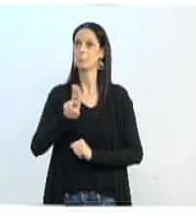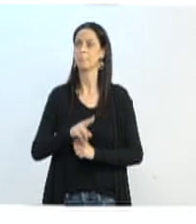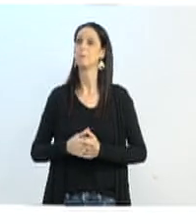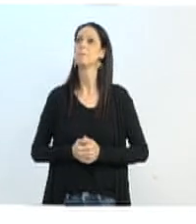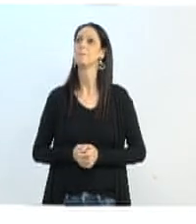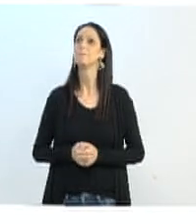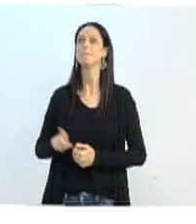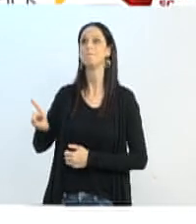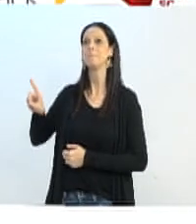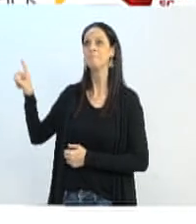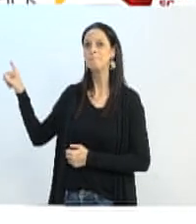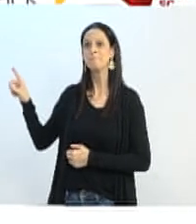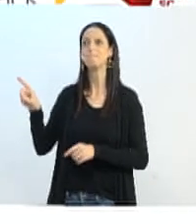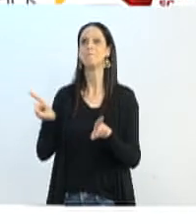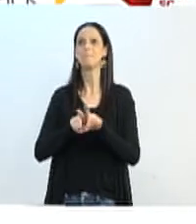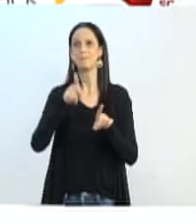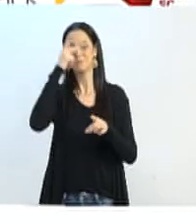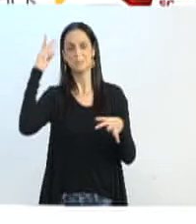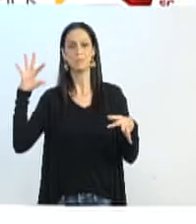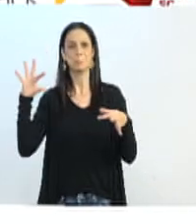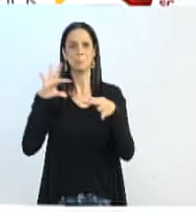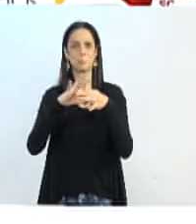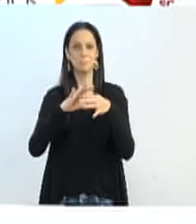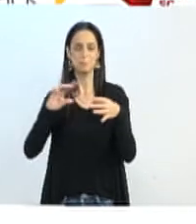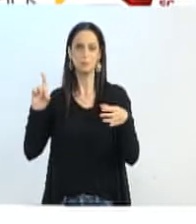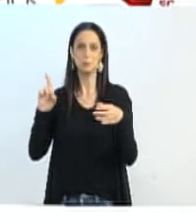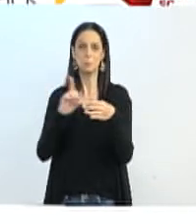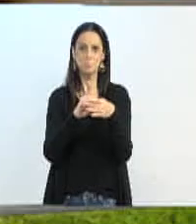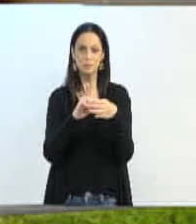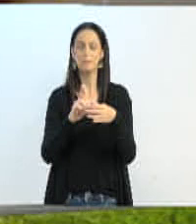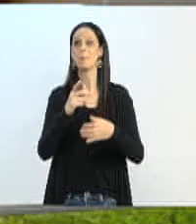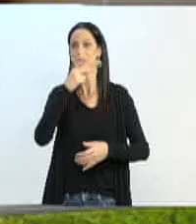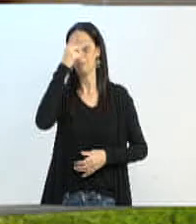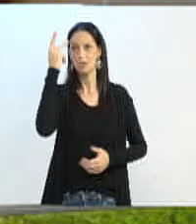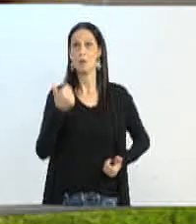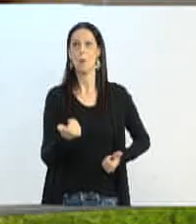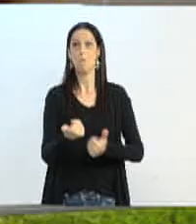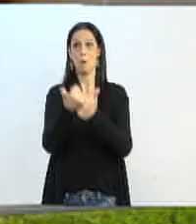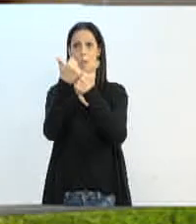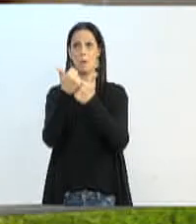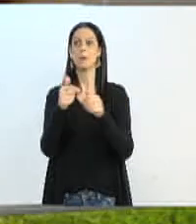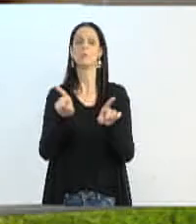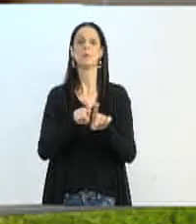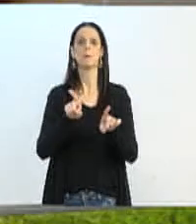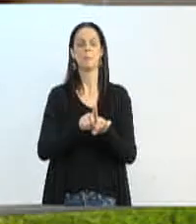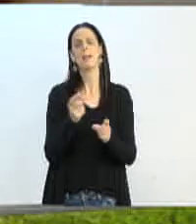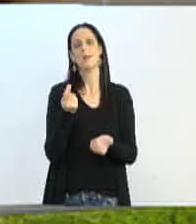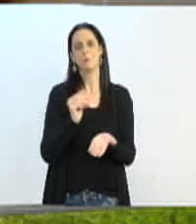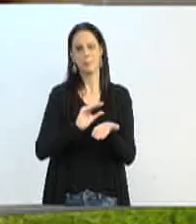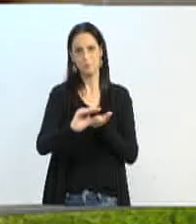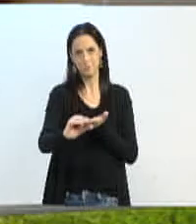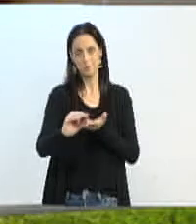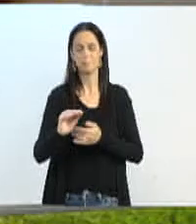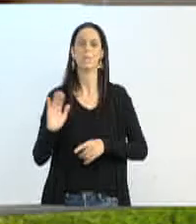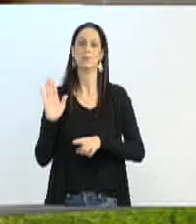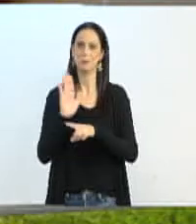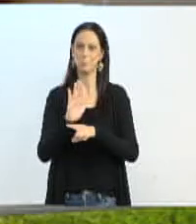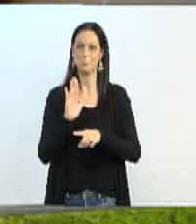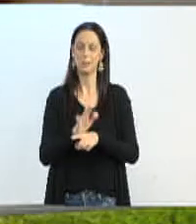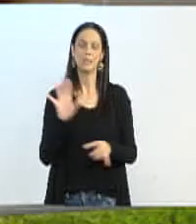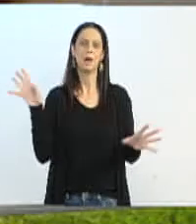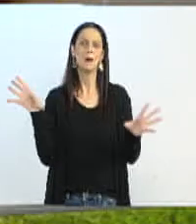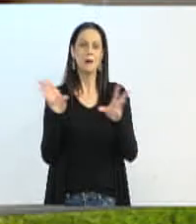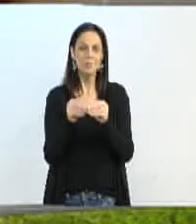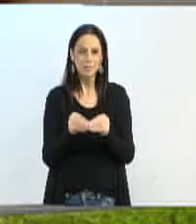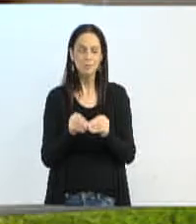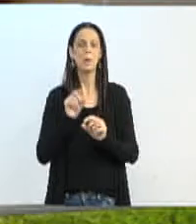Esses são os nossos associados, os nossos apoiadores e os nossos patrocinadores. Então, de forma resumida, isso